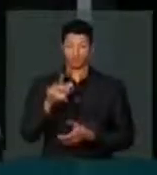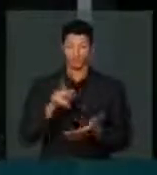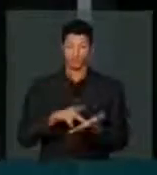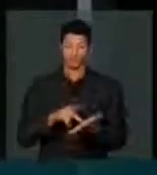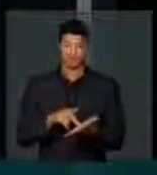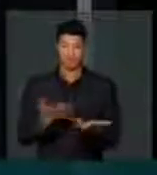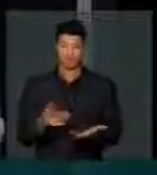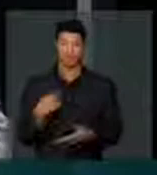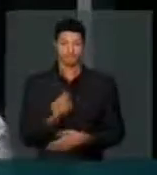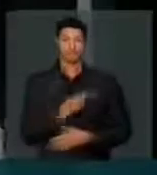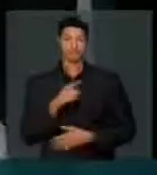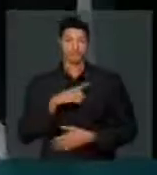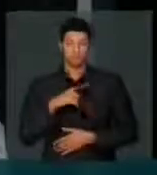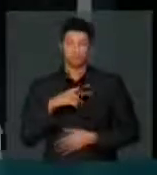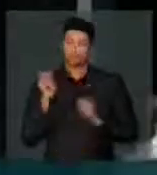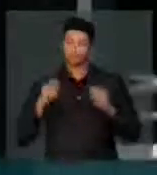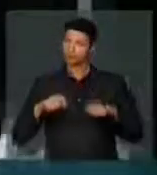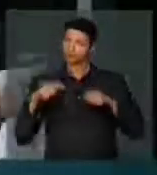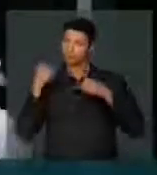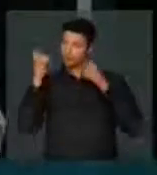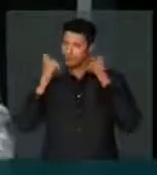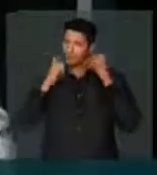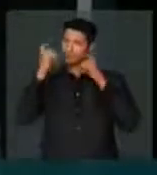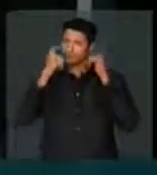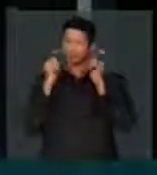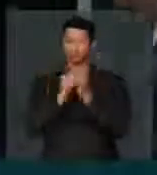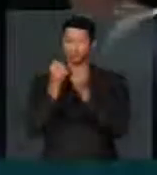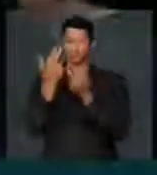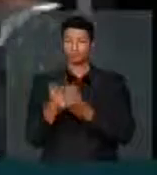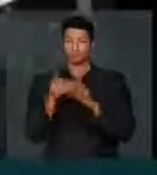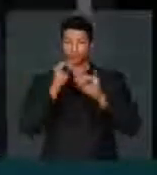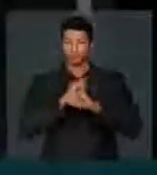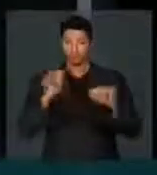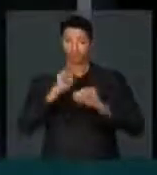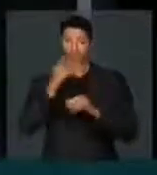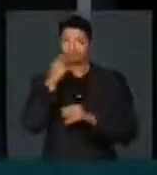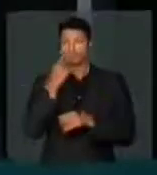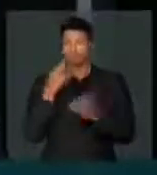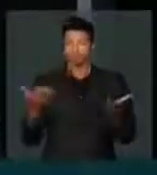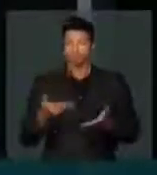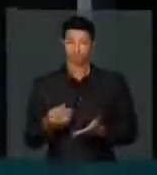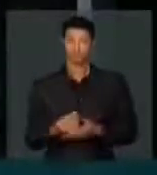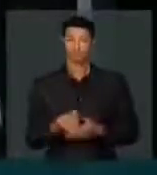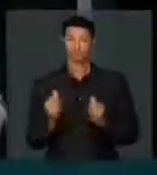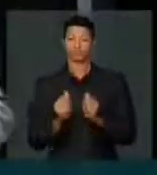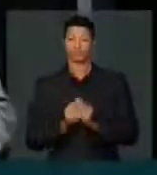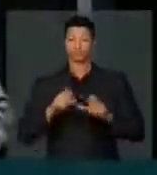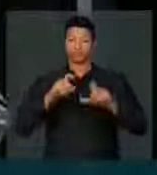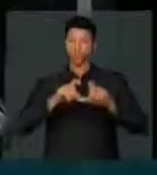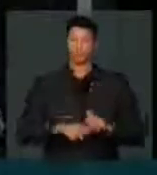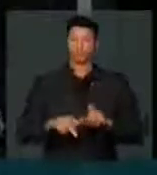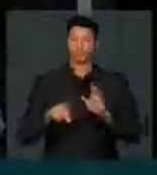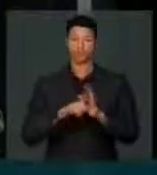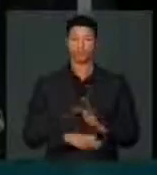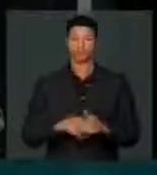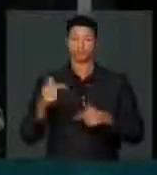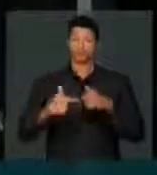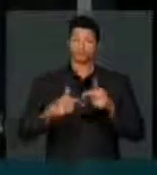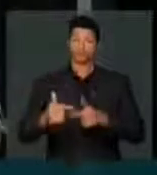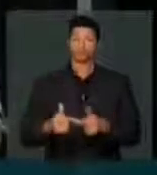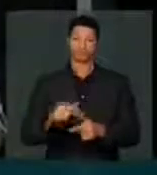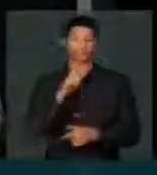verdade. Nós temos que ter uma preocupação, como disse o deputado agora há pouco na tribuna, com o endividamento do servidor.